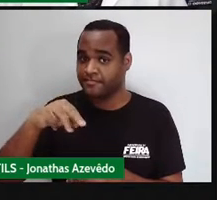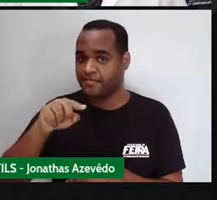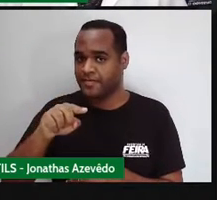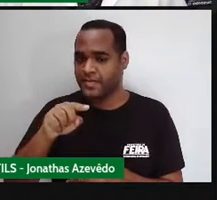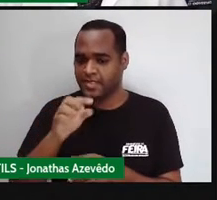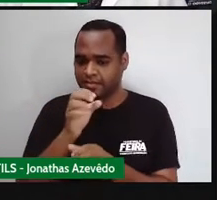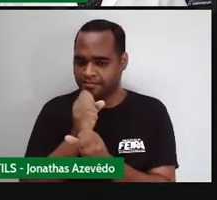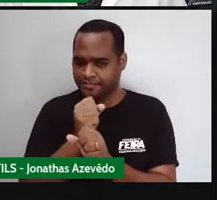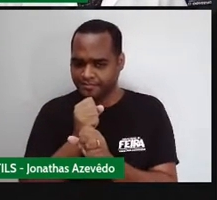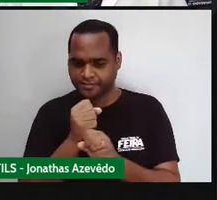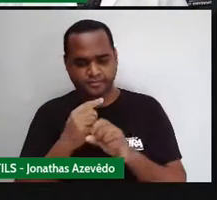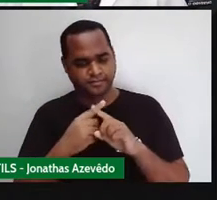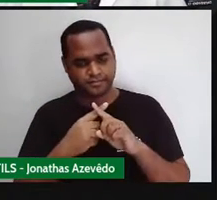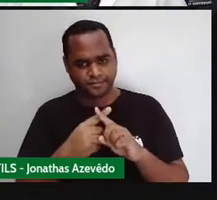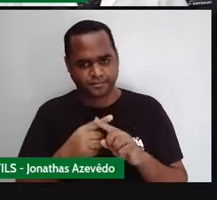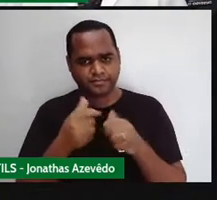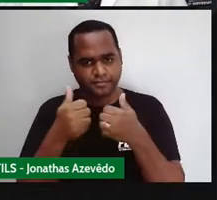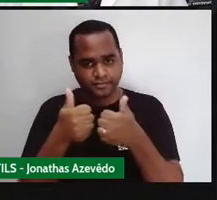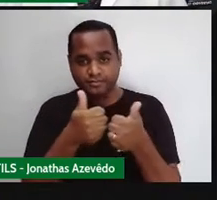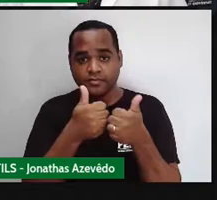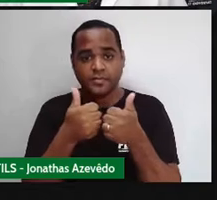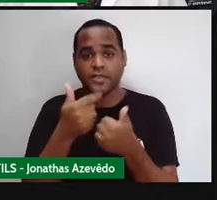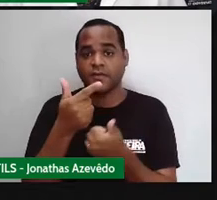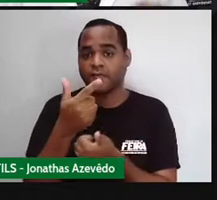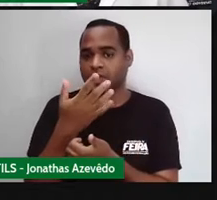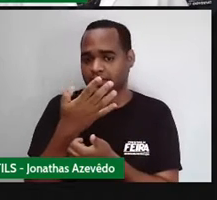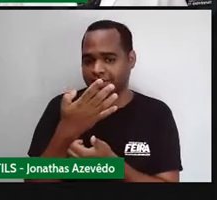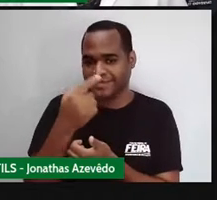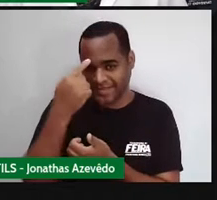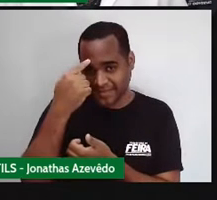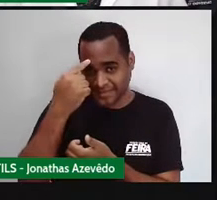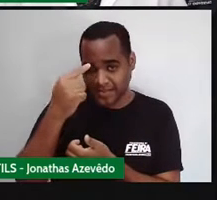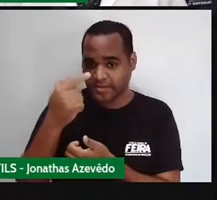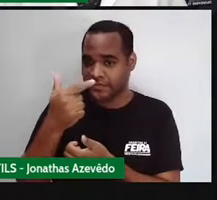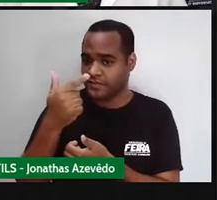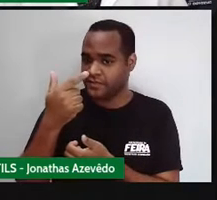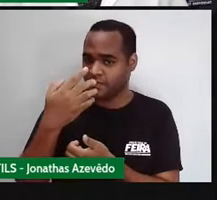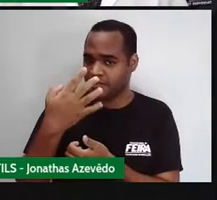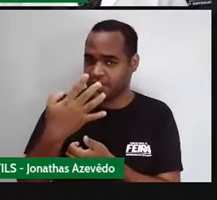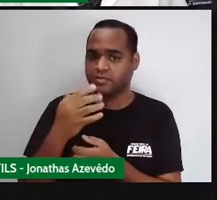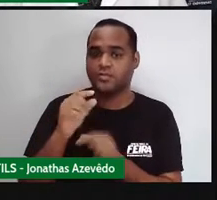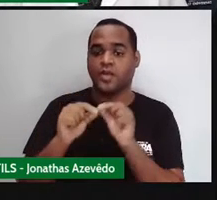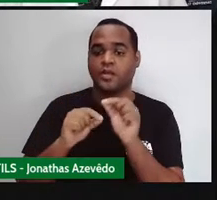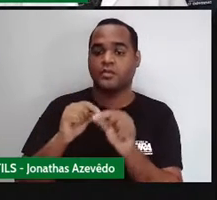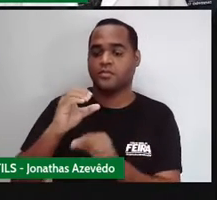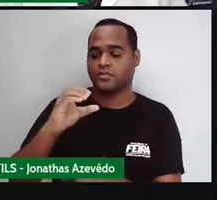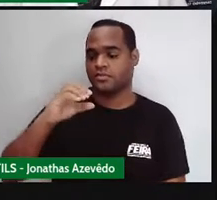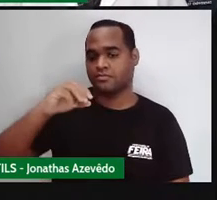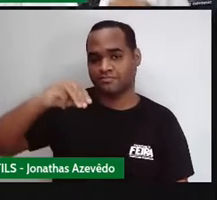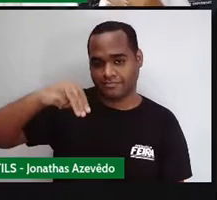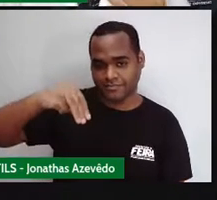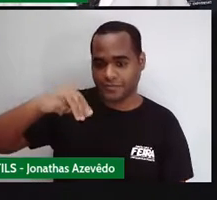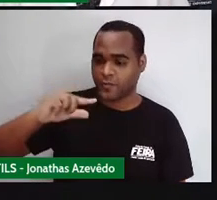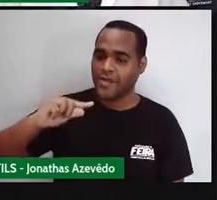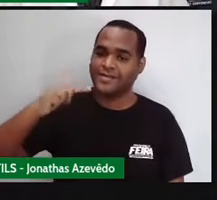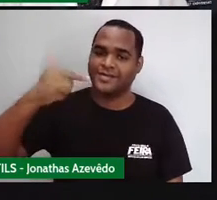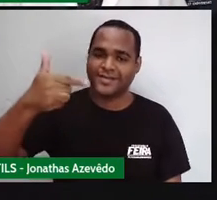fizer essa multiplicação ali, aquele vinte e quatro vai ser vinte e quatro centímetros